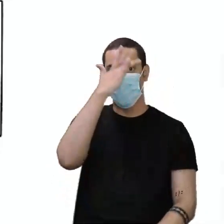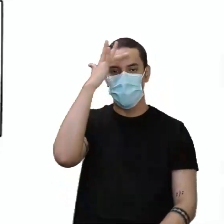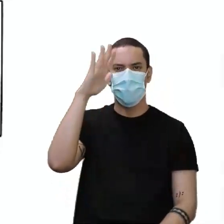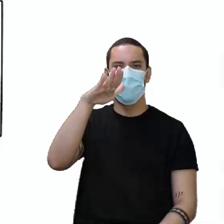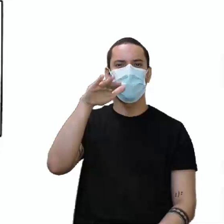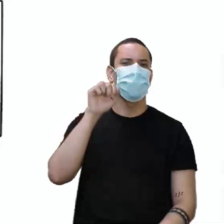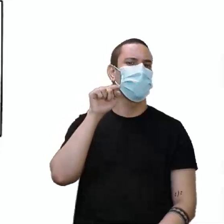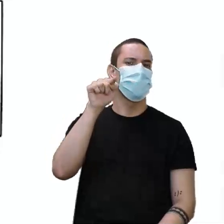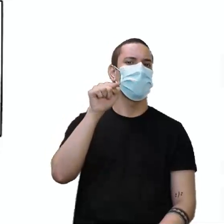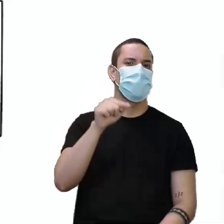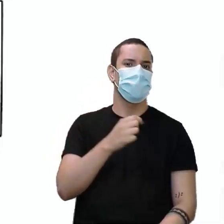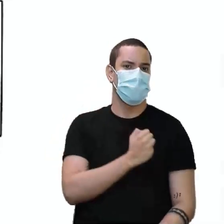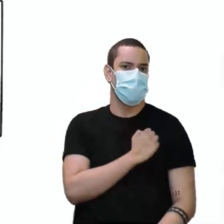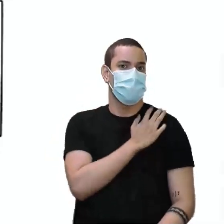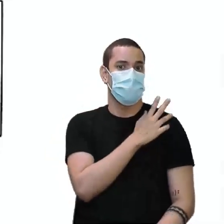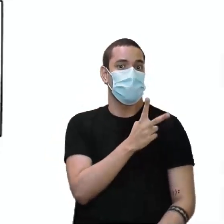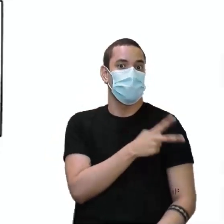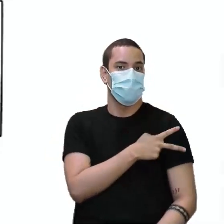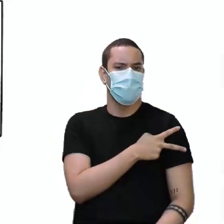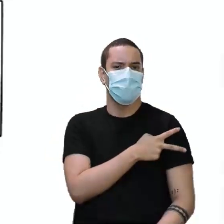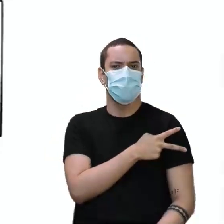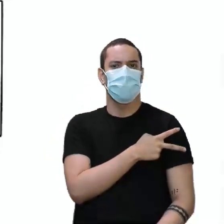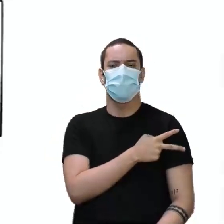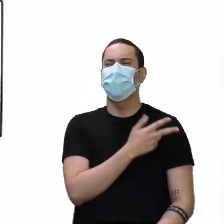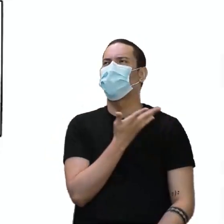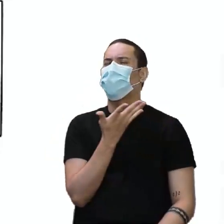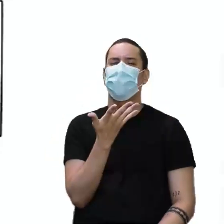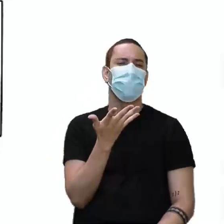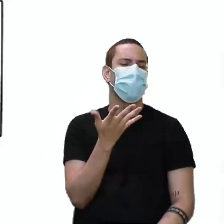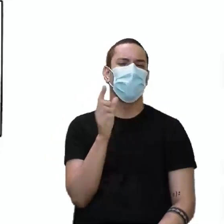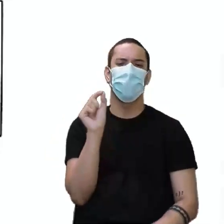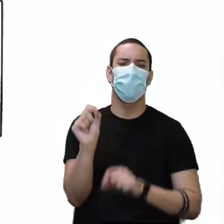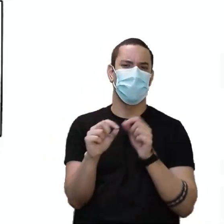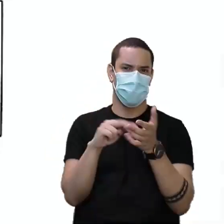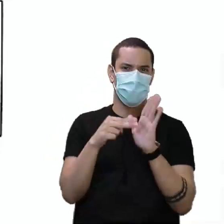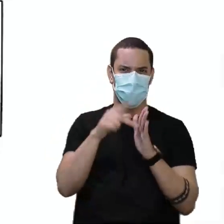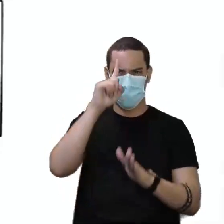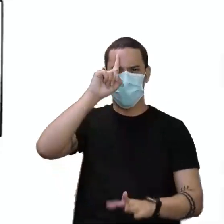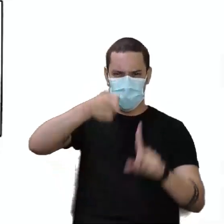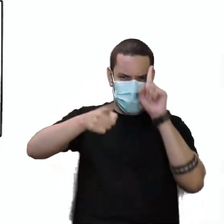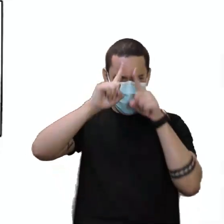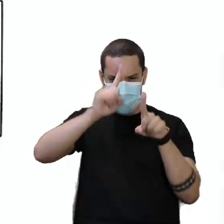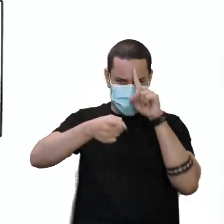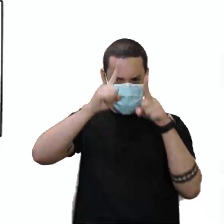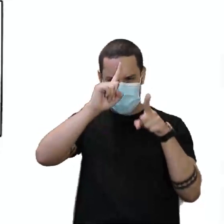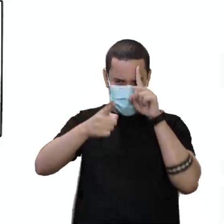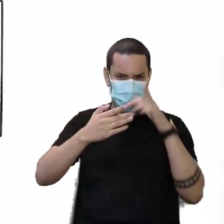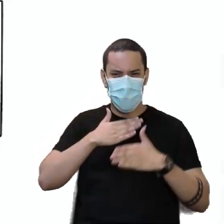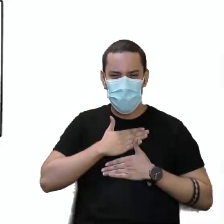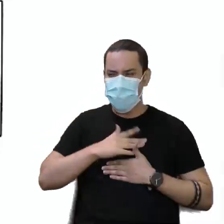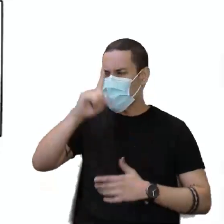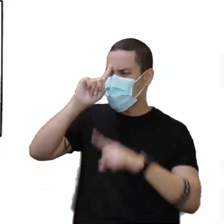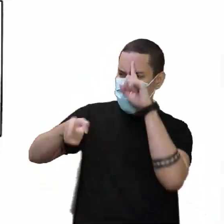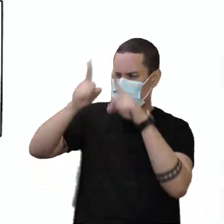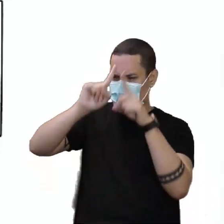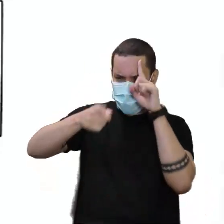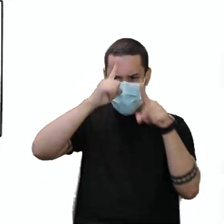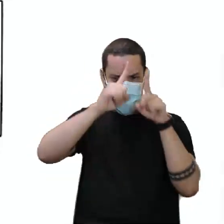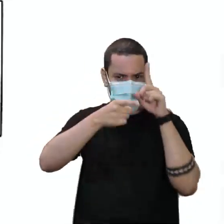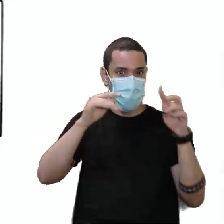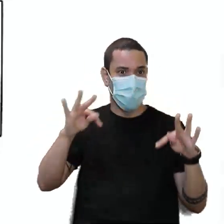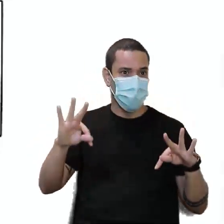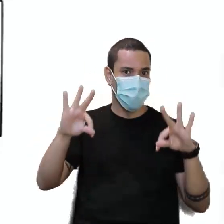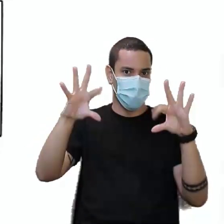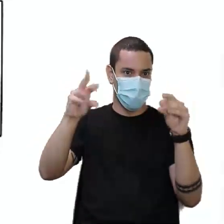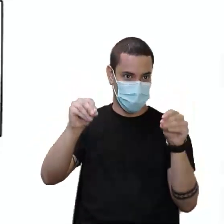sargento, você não sendo sargento. Qual a ideia que implica isso? Que você é mandona, que você gosta de boss around, mandar em todo